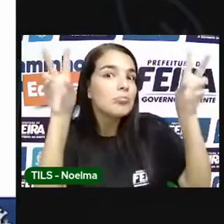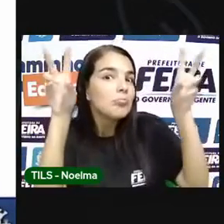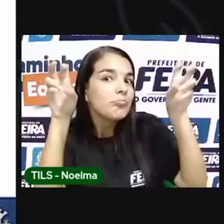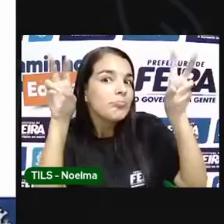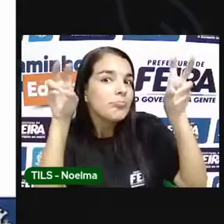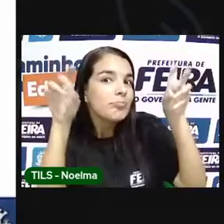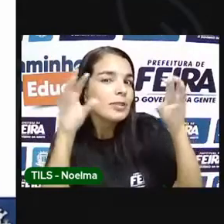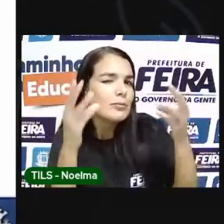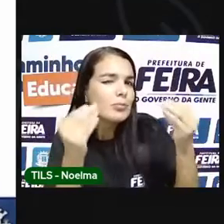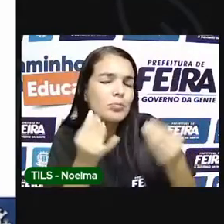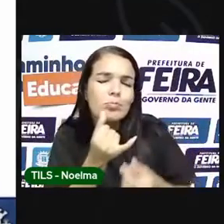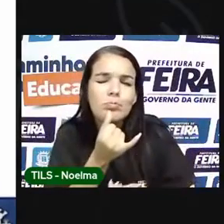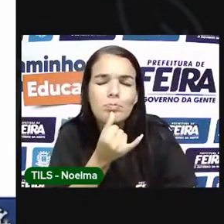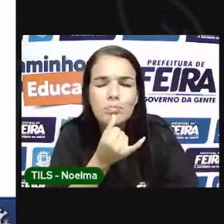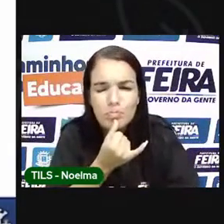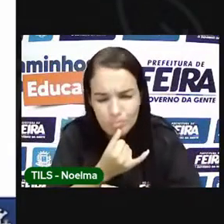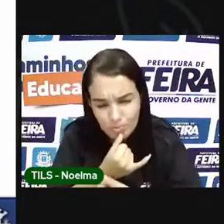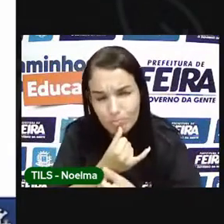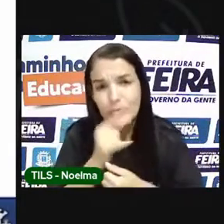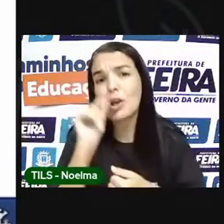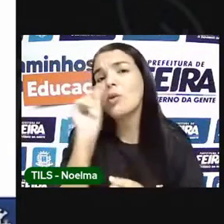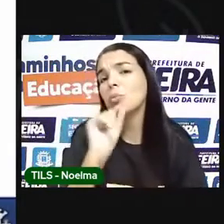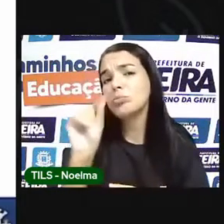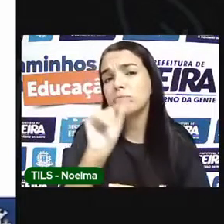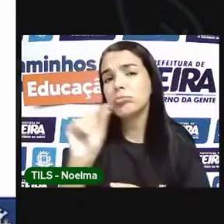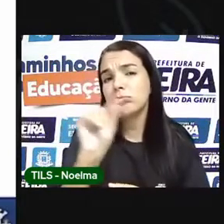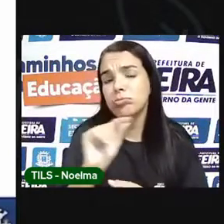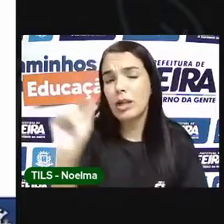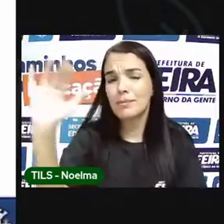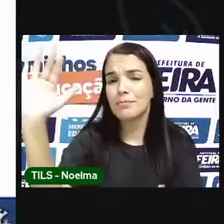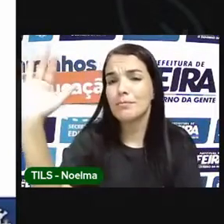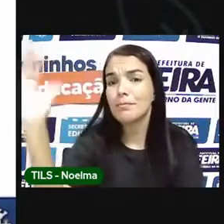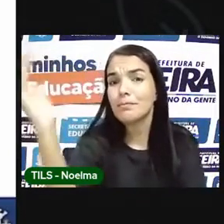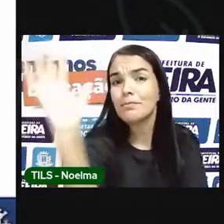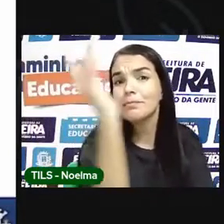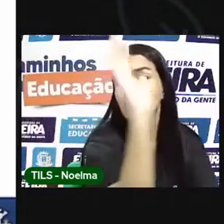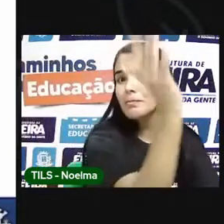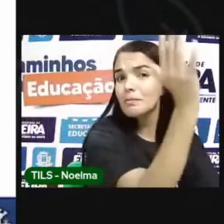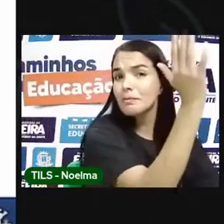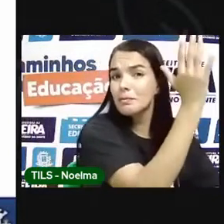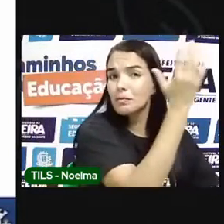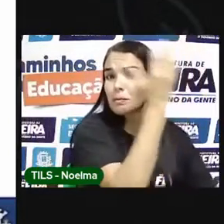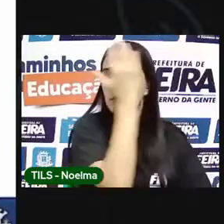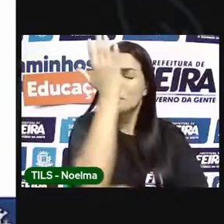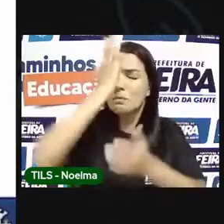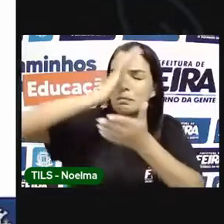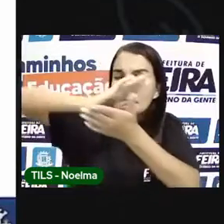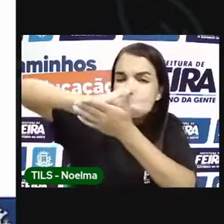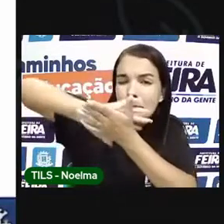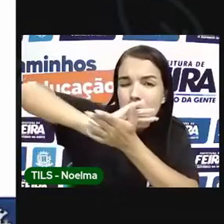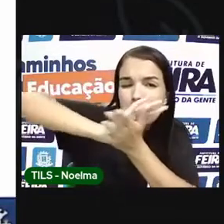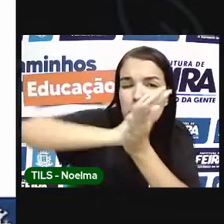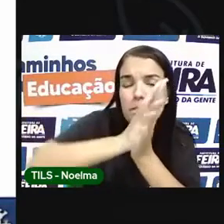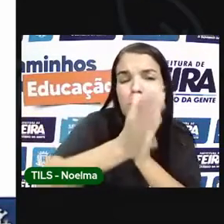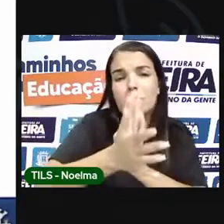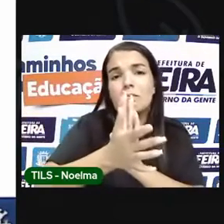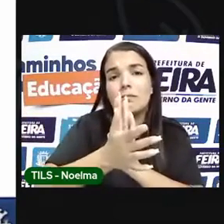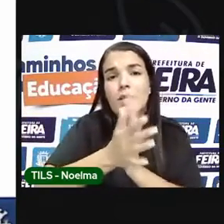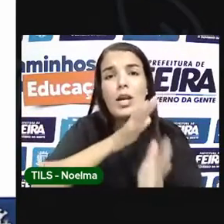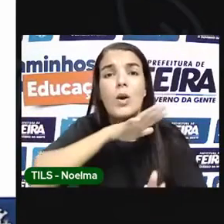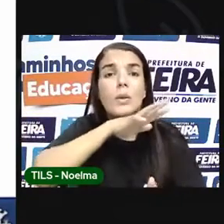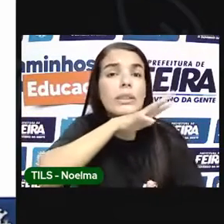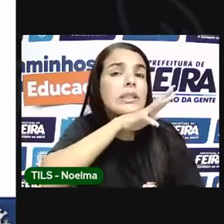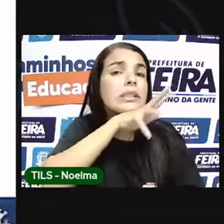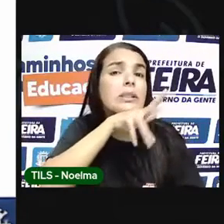muito triste. Nossas matas, elas vêm sendo destruídas. E os animais, será que